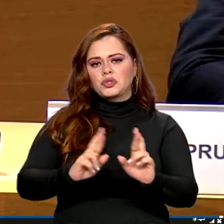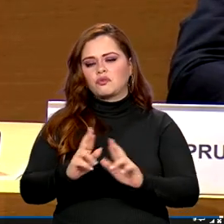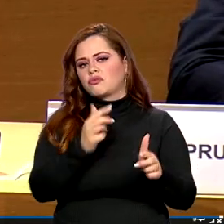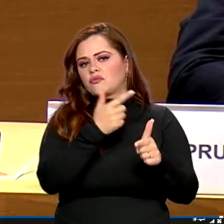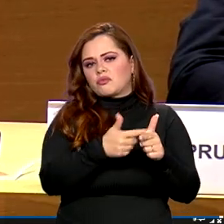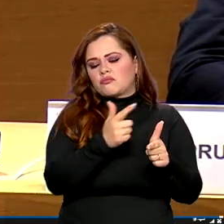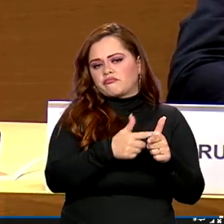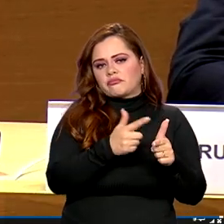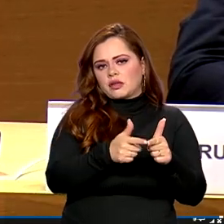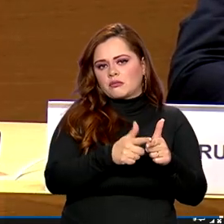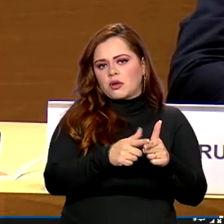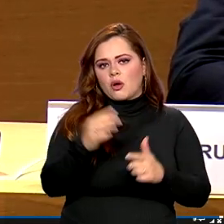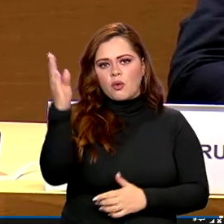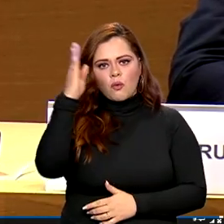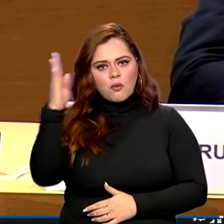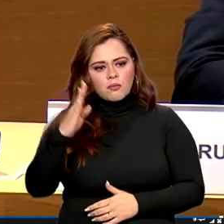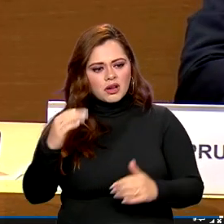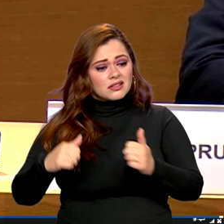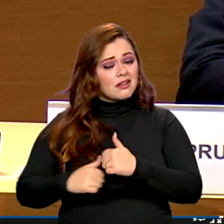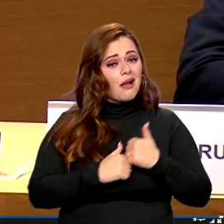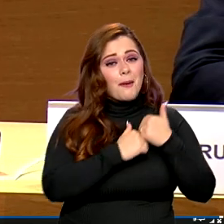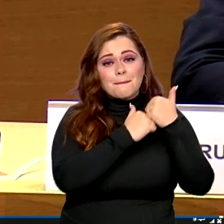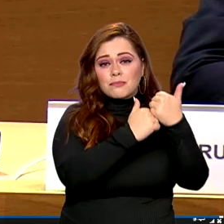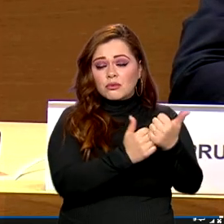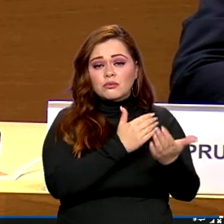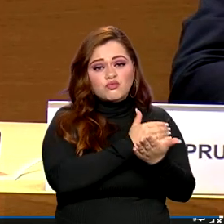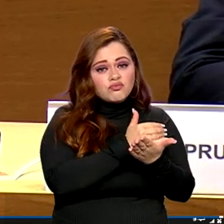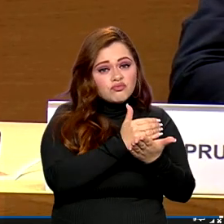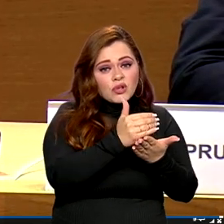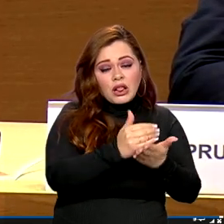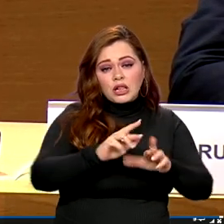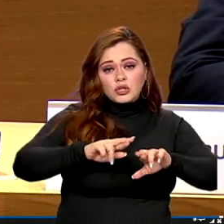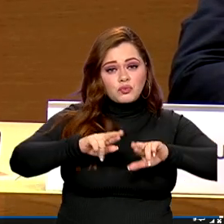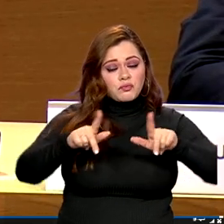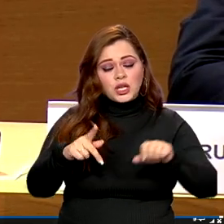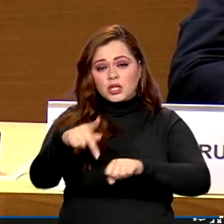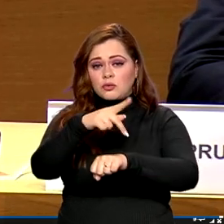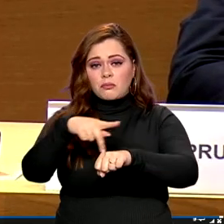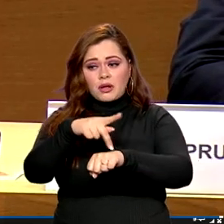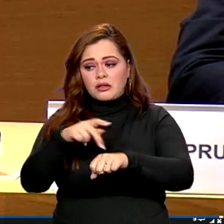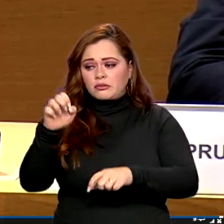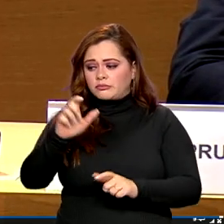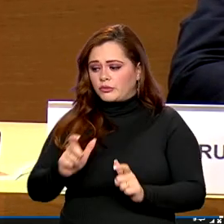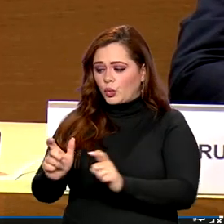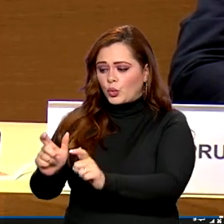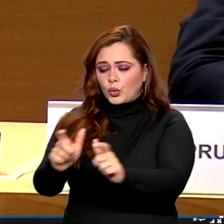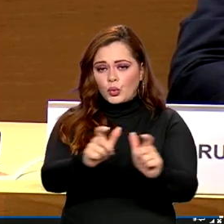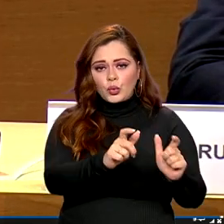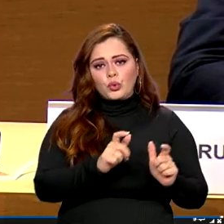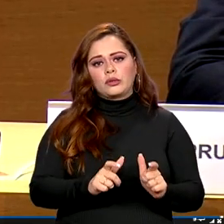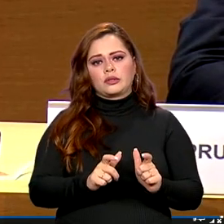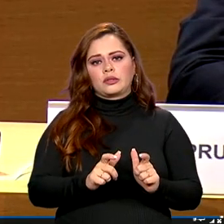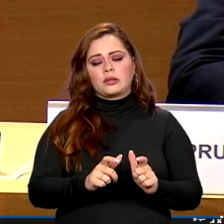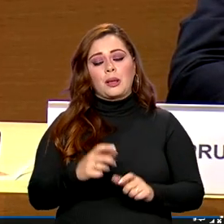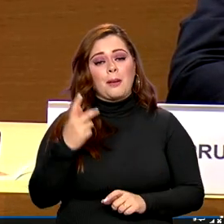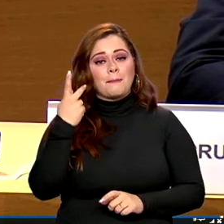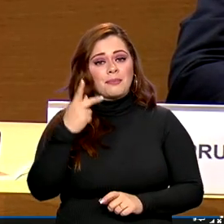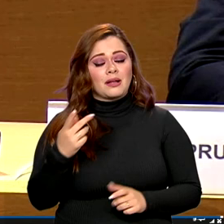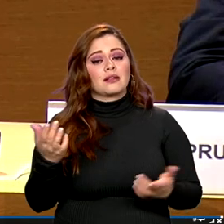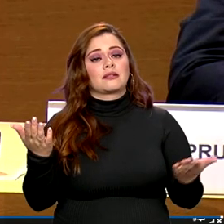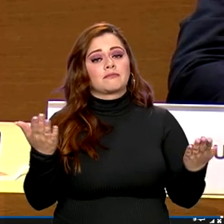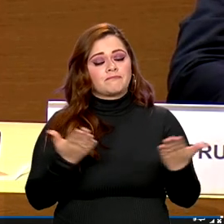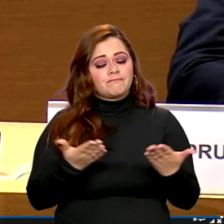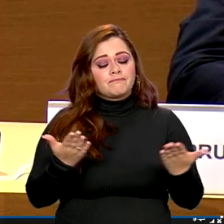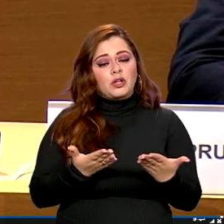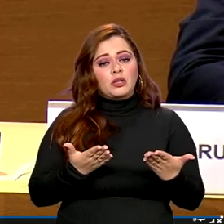O Brasil apoia as iniciativas promovidas por diferentes países e regiões em favor da cessação imediata